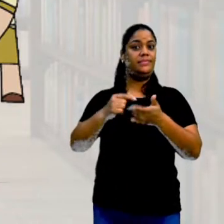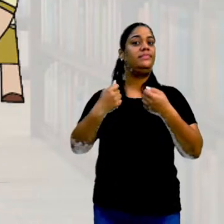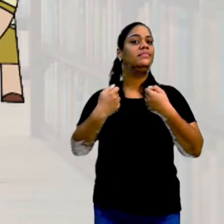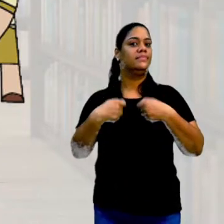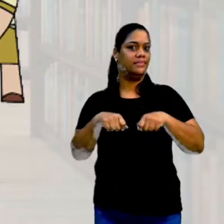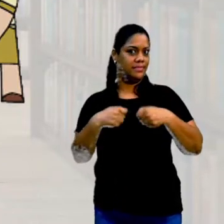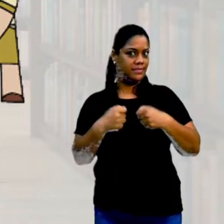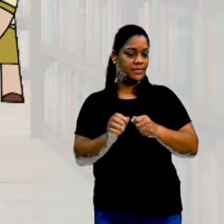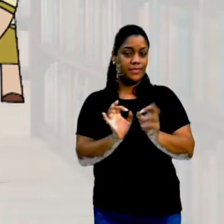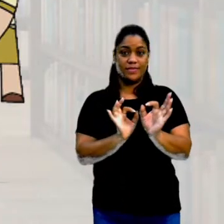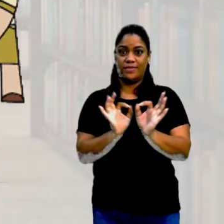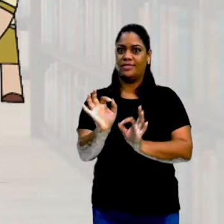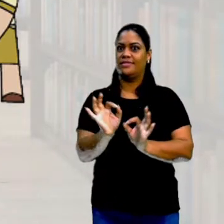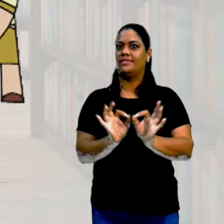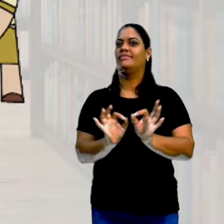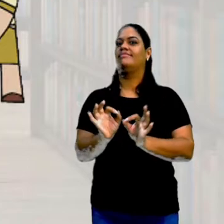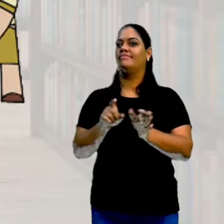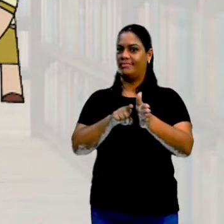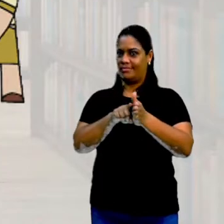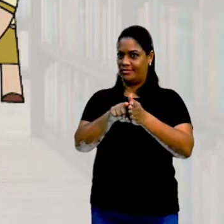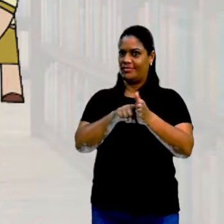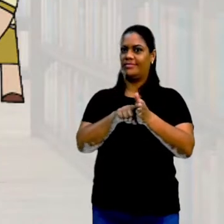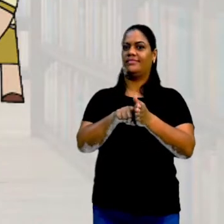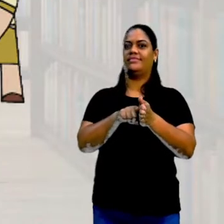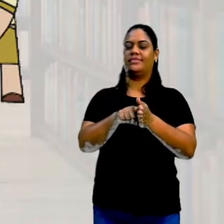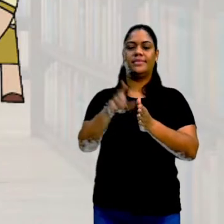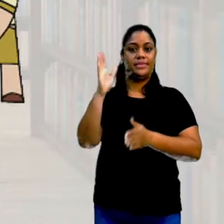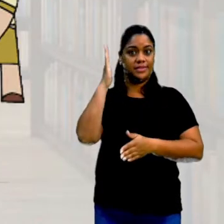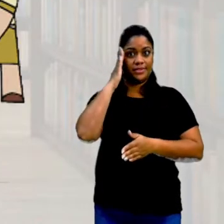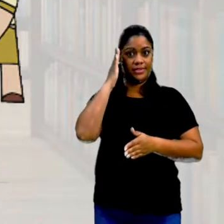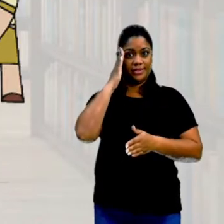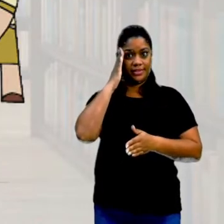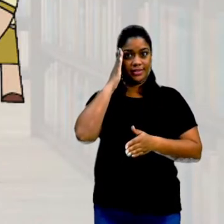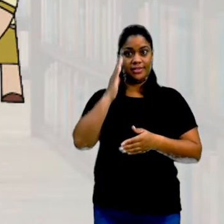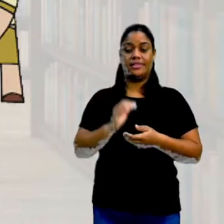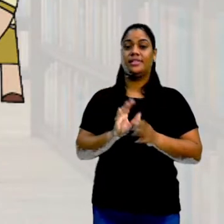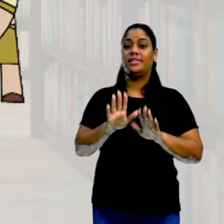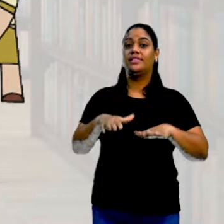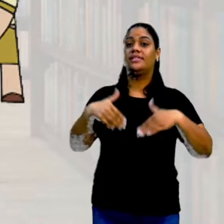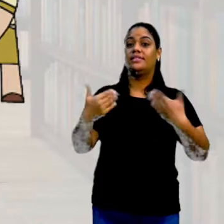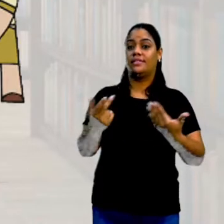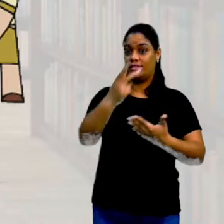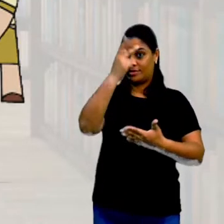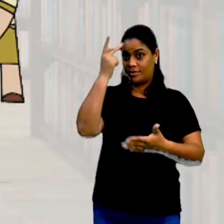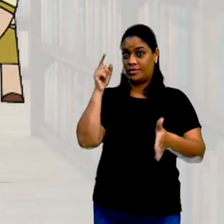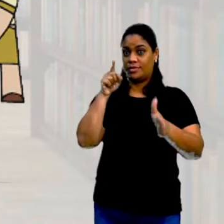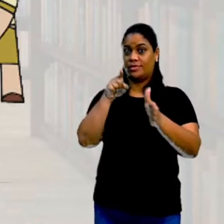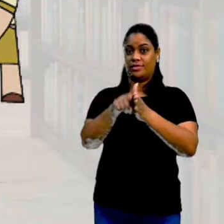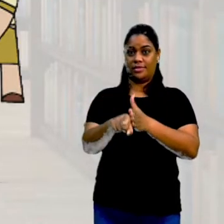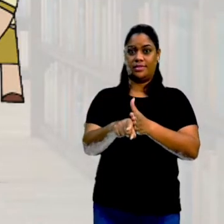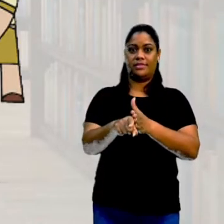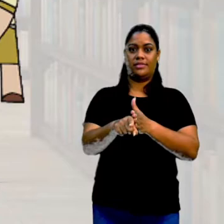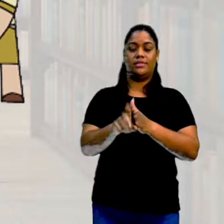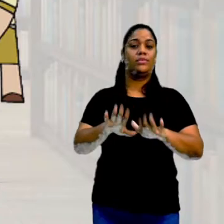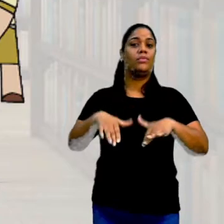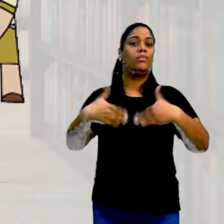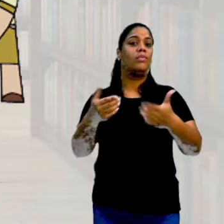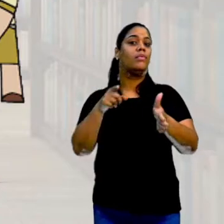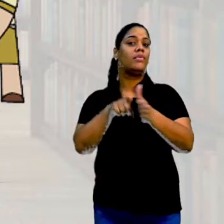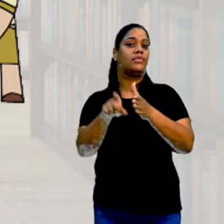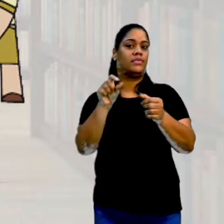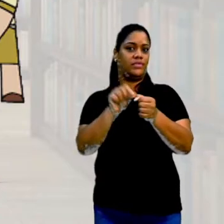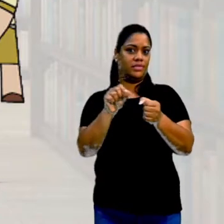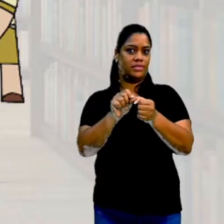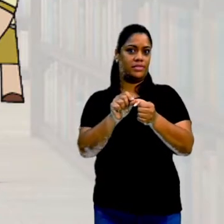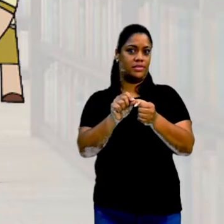precisa planejar a pesquisa. Ela precisa entender quem ela vai perguntar, quais são as perguntas que ela vai fazer,